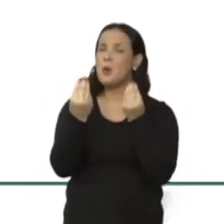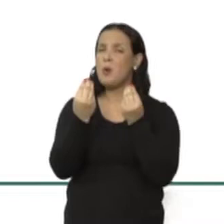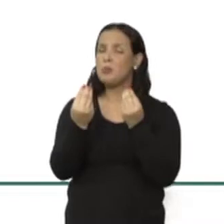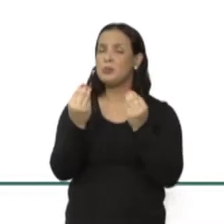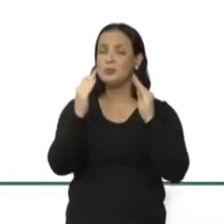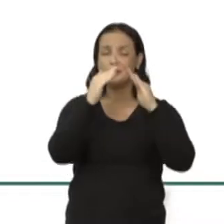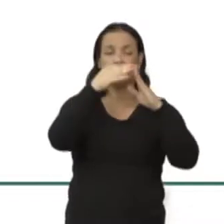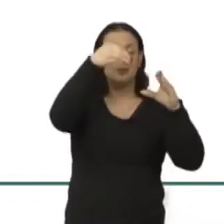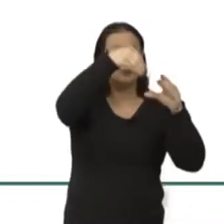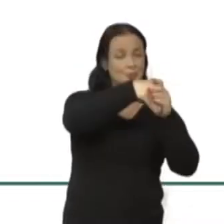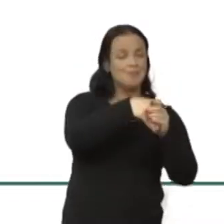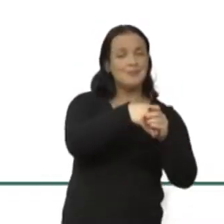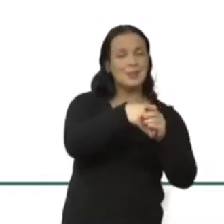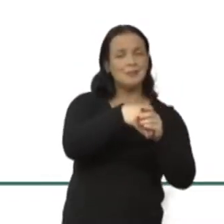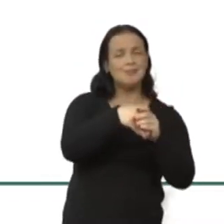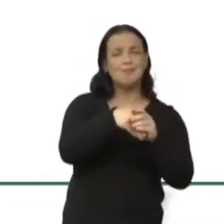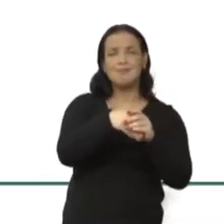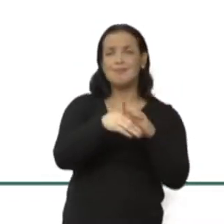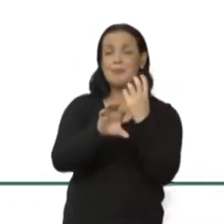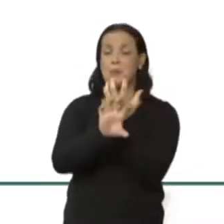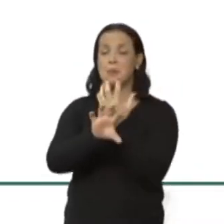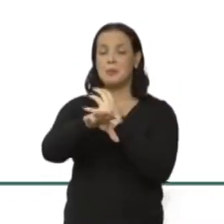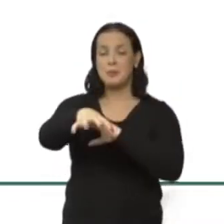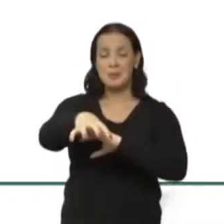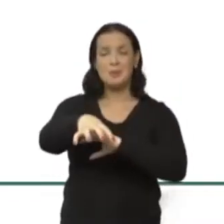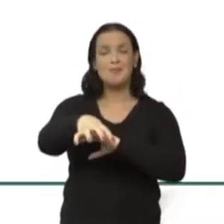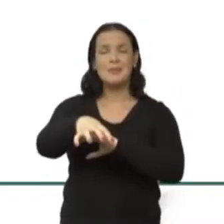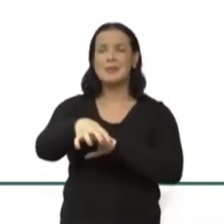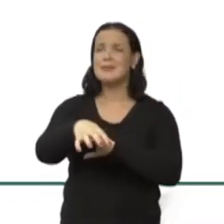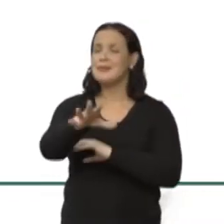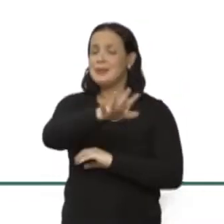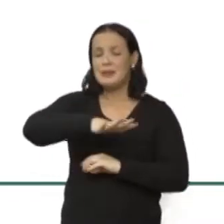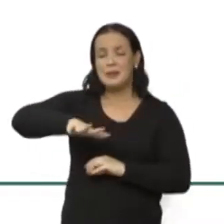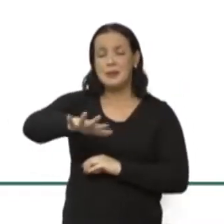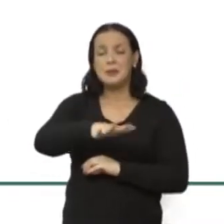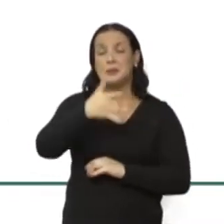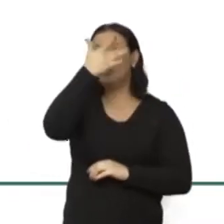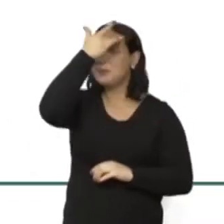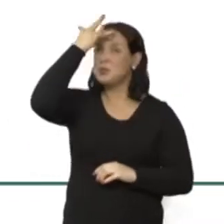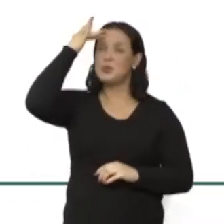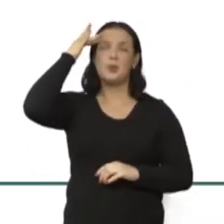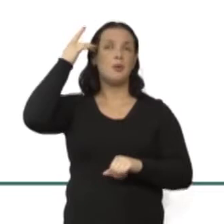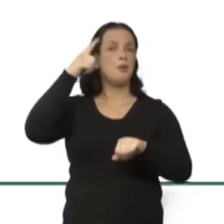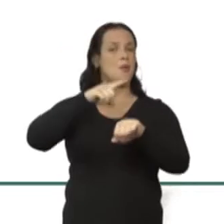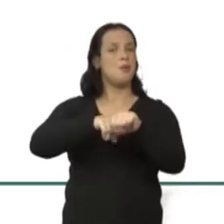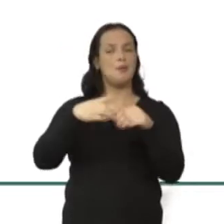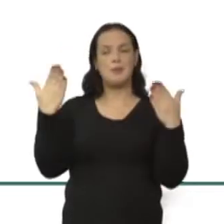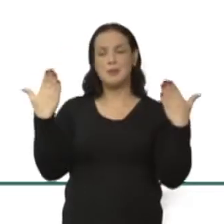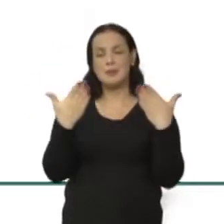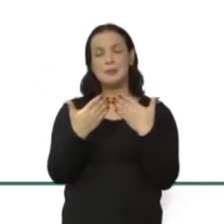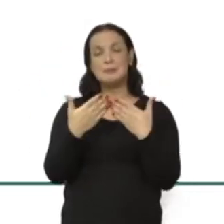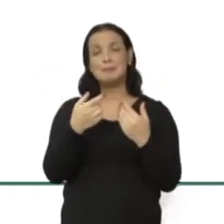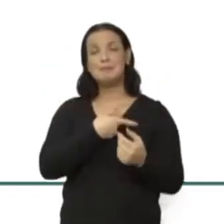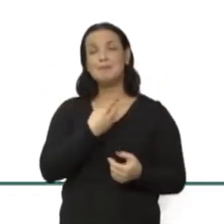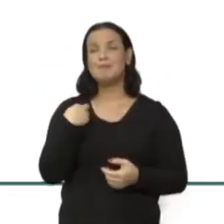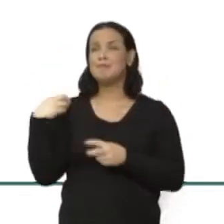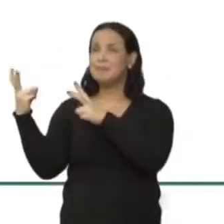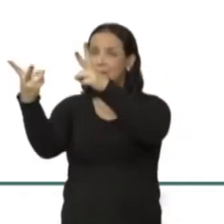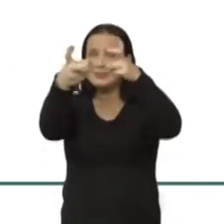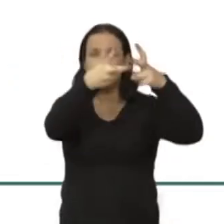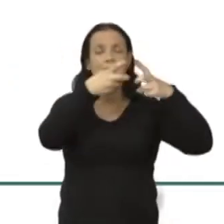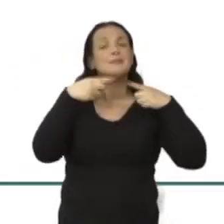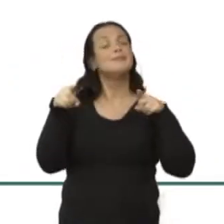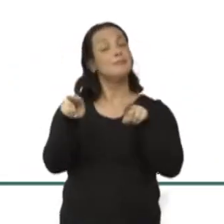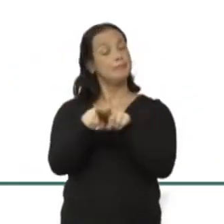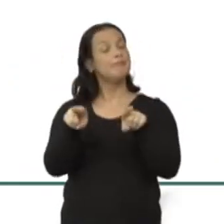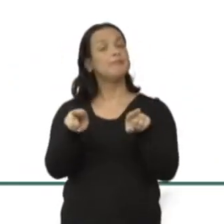mais distribuída. Essa não é a realidade da maior parte das pessoas, né? A gente se dá conta, inclusive,